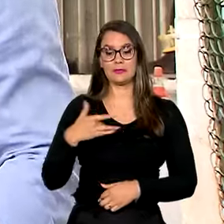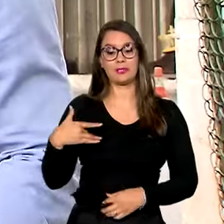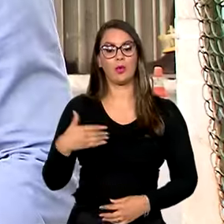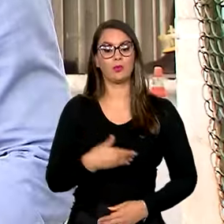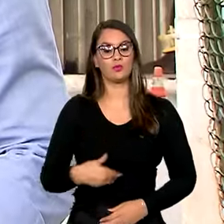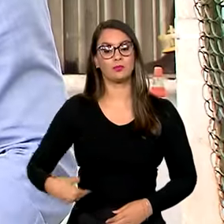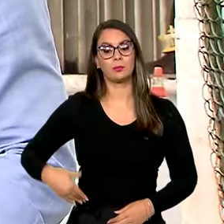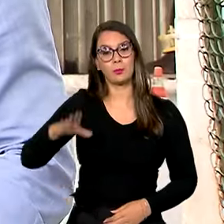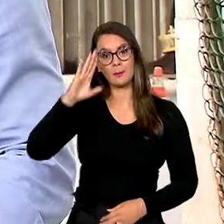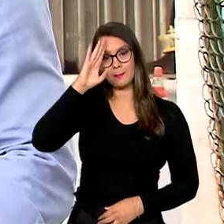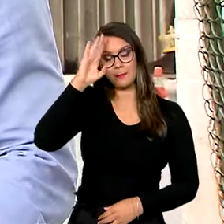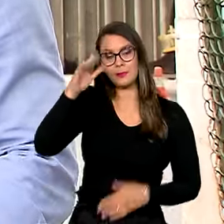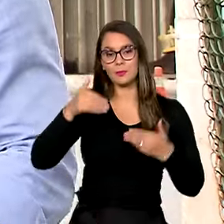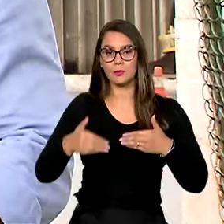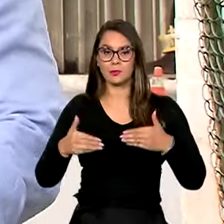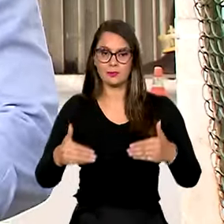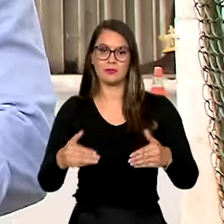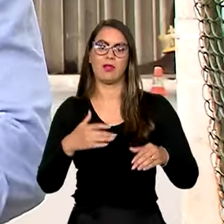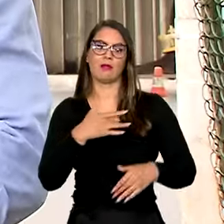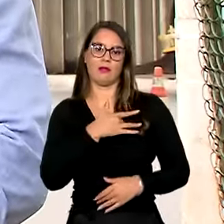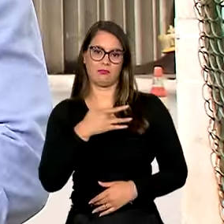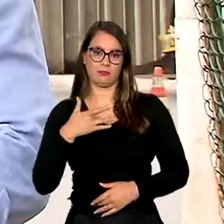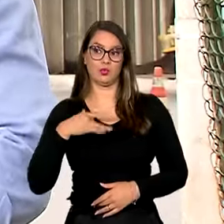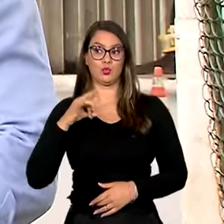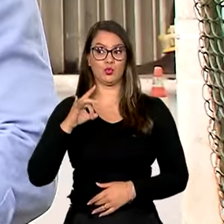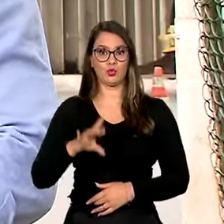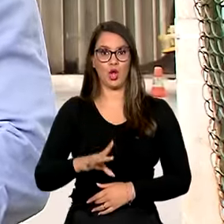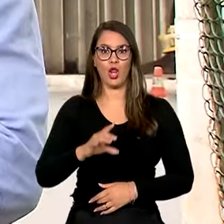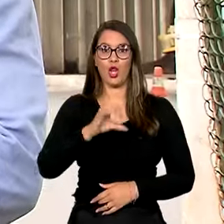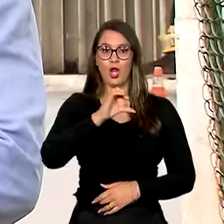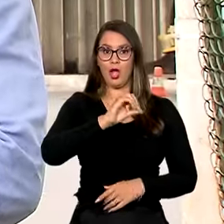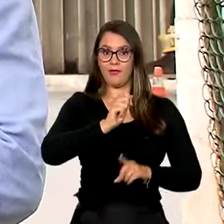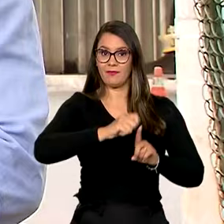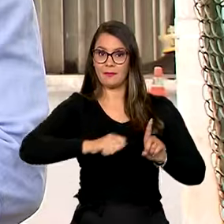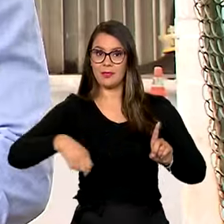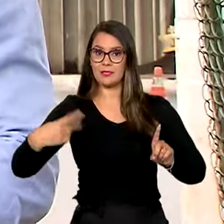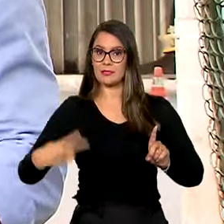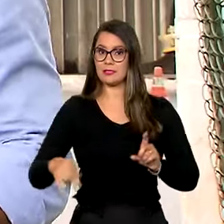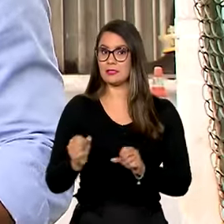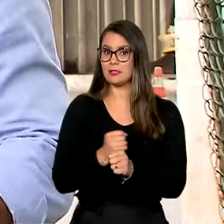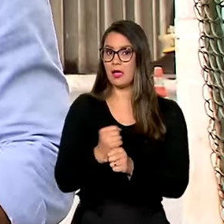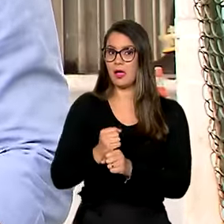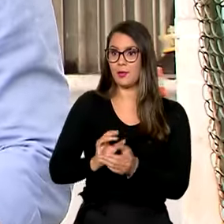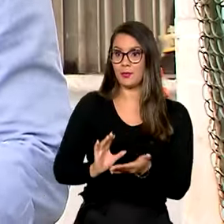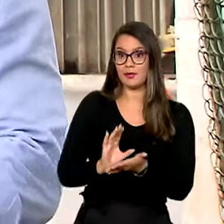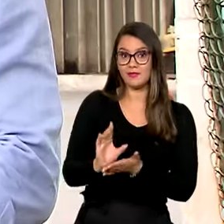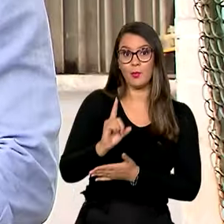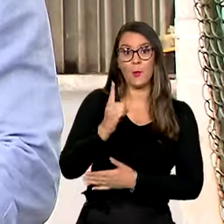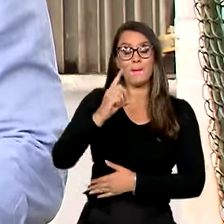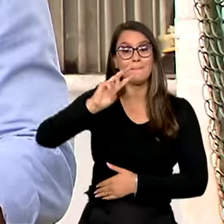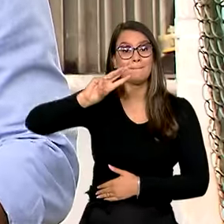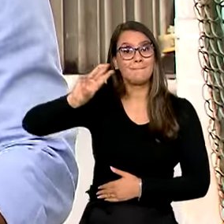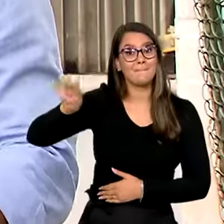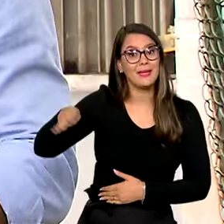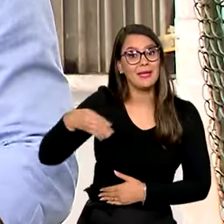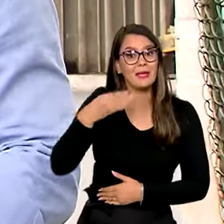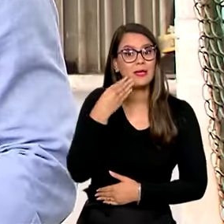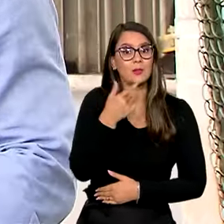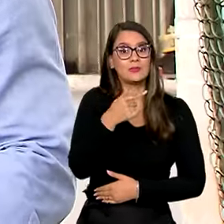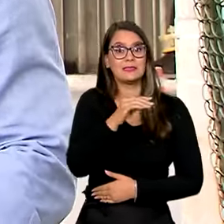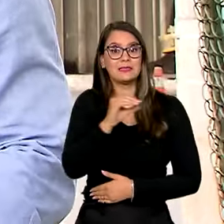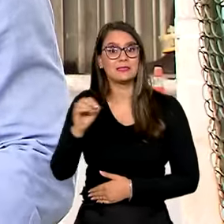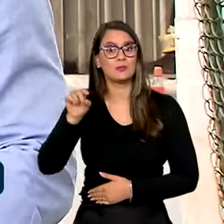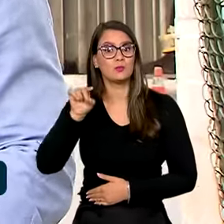prioridade do Ministério da Saúde. Apenas nos primeiros nove meses deste ano, foram investidos R 1,7 bilhão